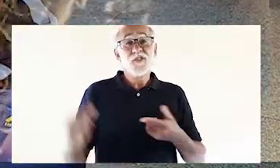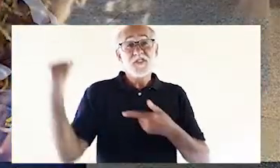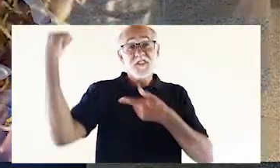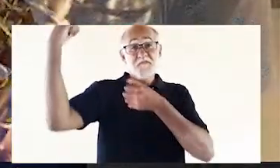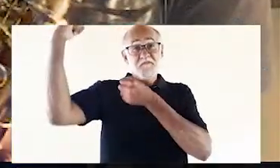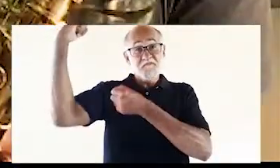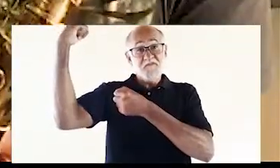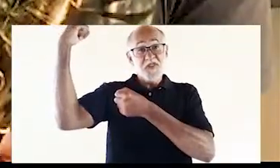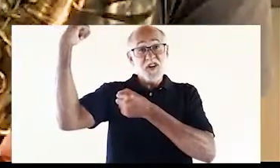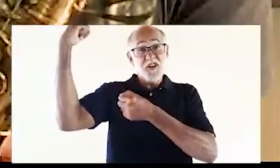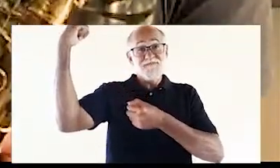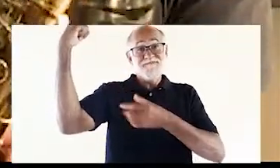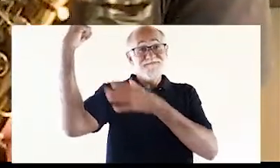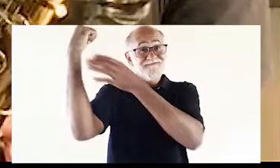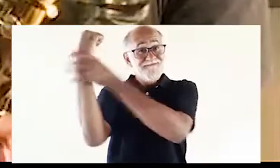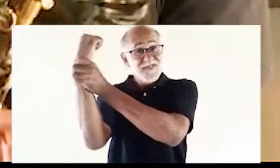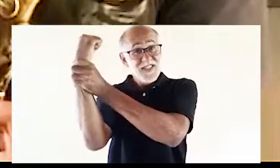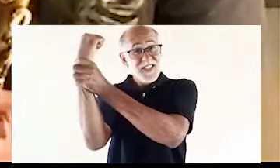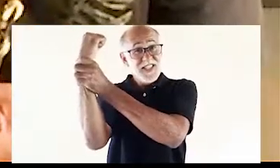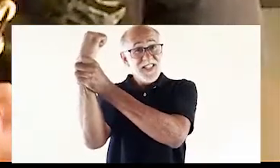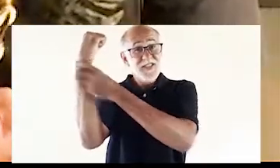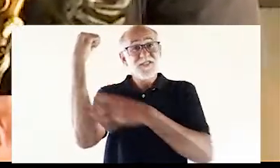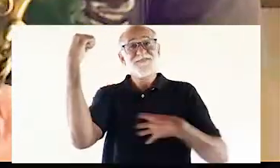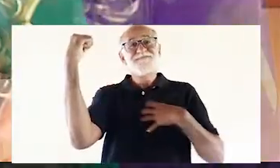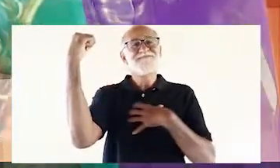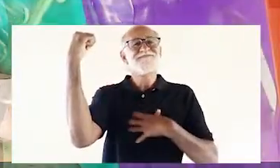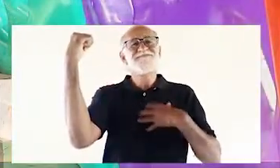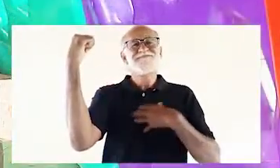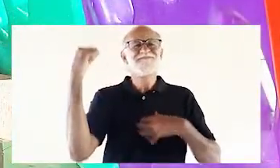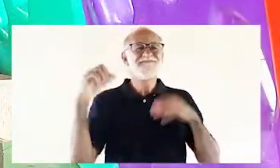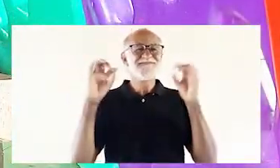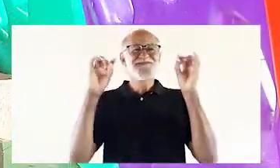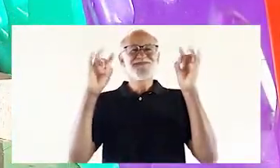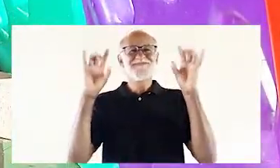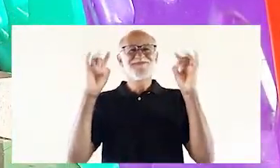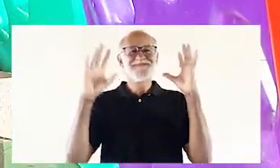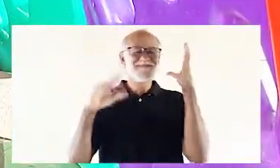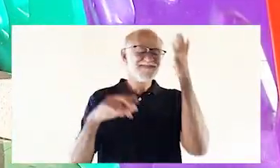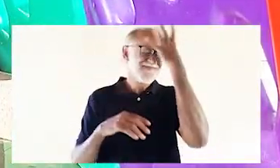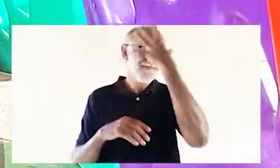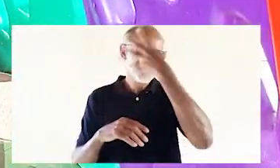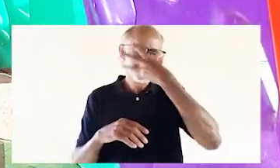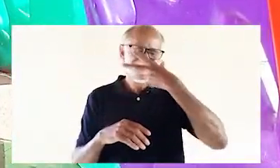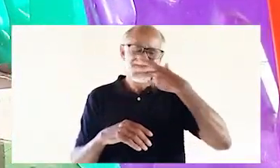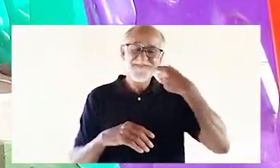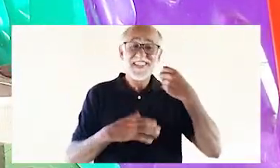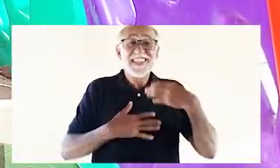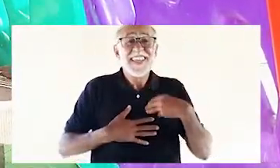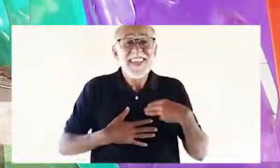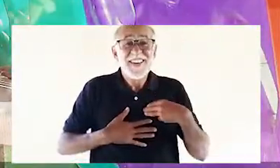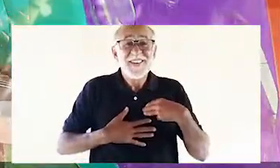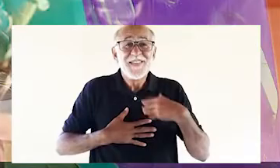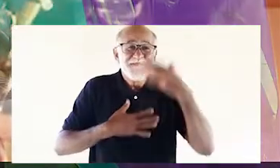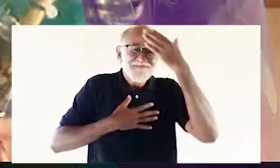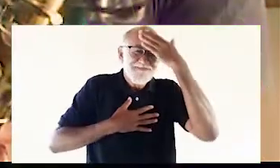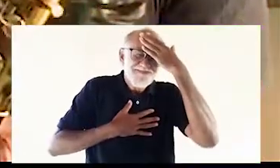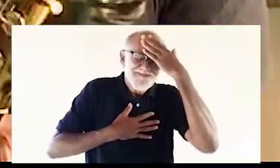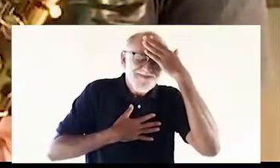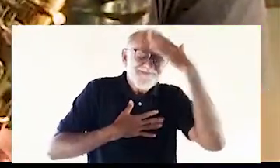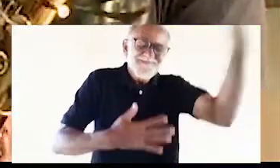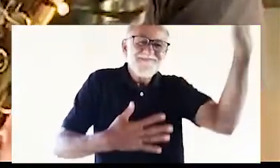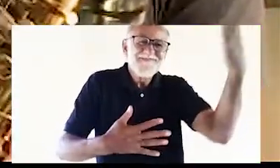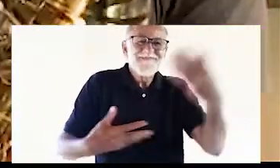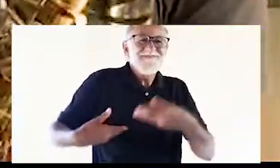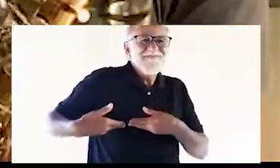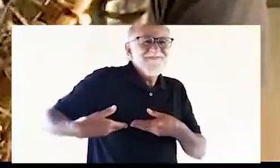fortes Que me amparam e protegem De um jeito lindo, por isso eu te agradeço Te